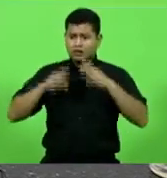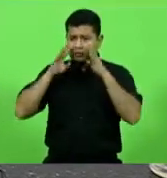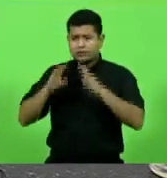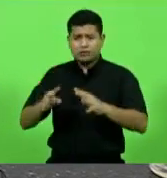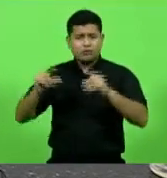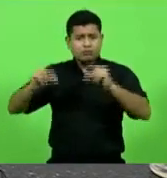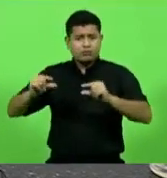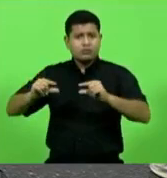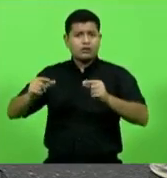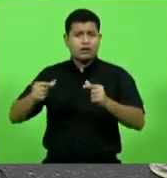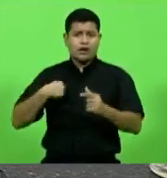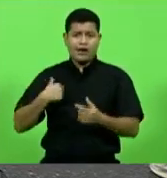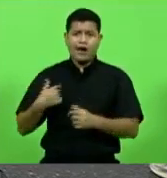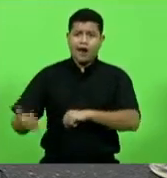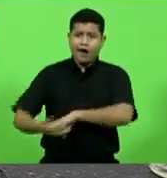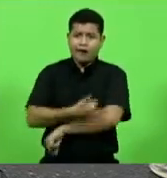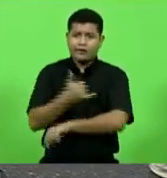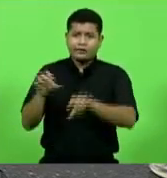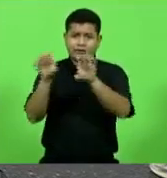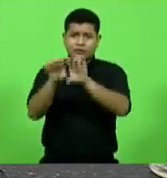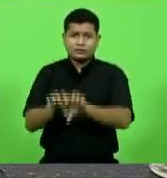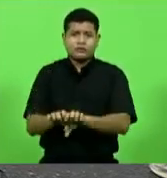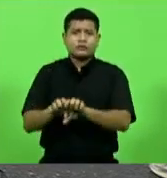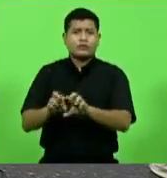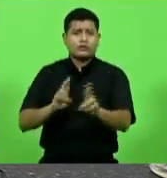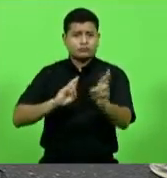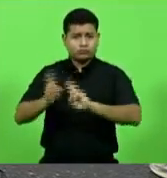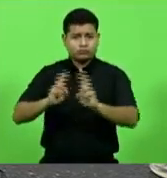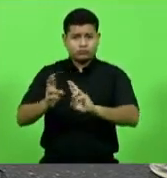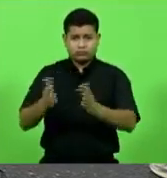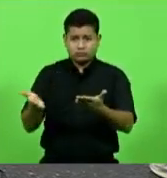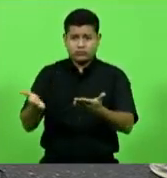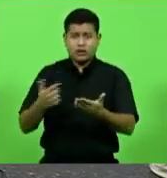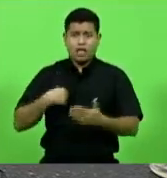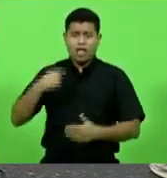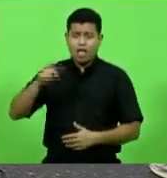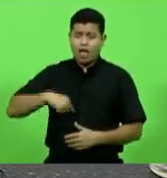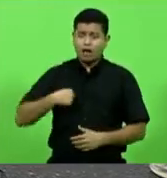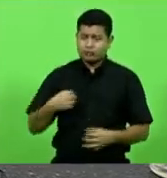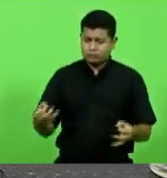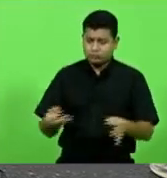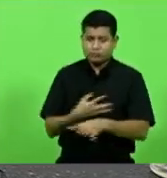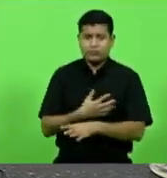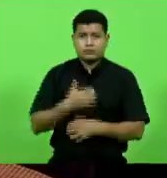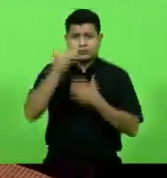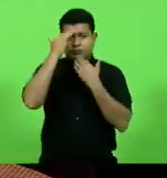nossa infraestrutura rodoviária era isso seu presidente muito obrigado